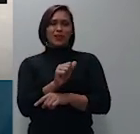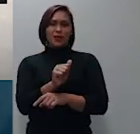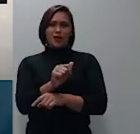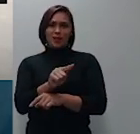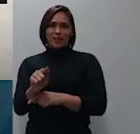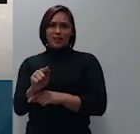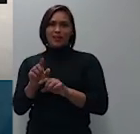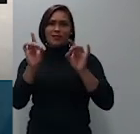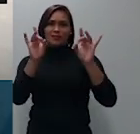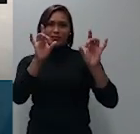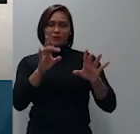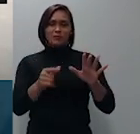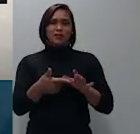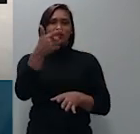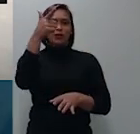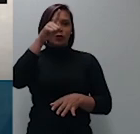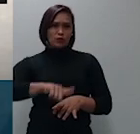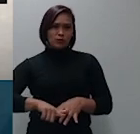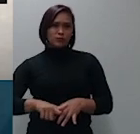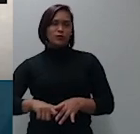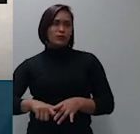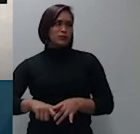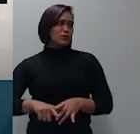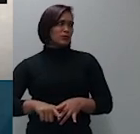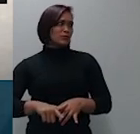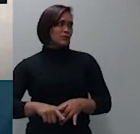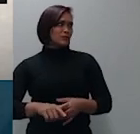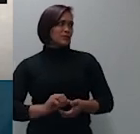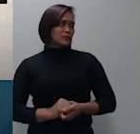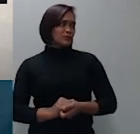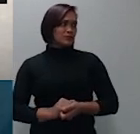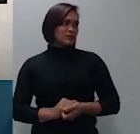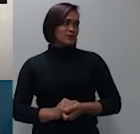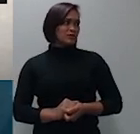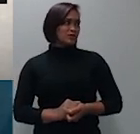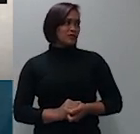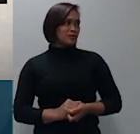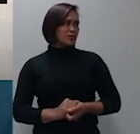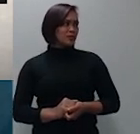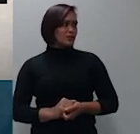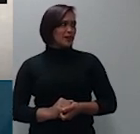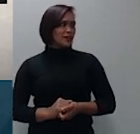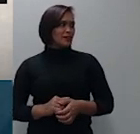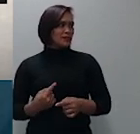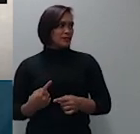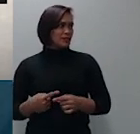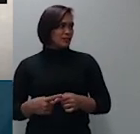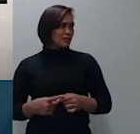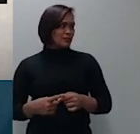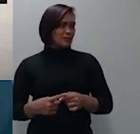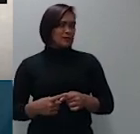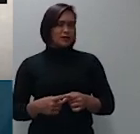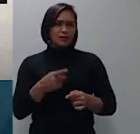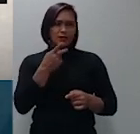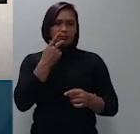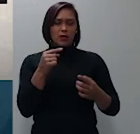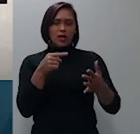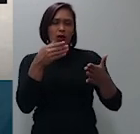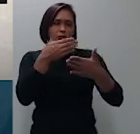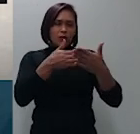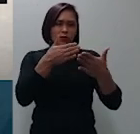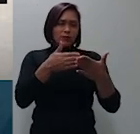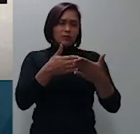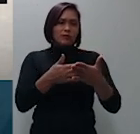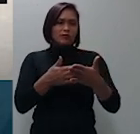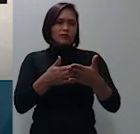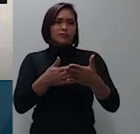instado a se manifestar o parquê entendeu de não ser o caso para sua intervenção levado feito a julgamento pelo